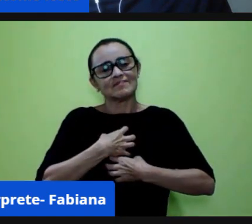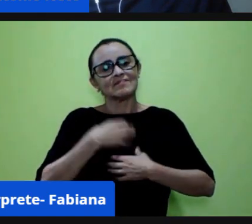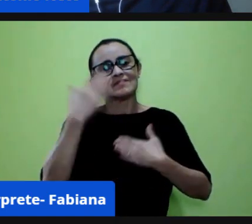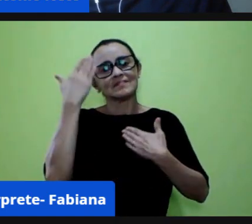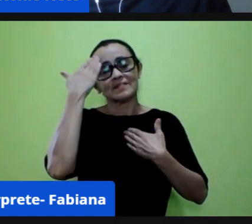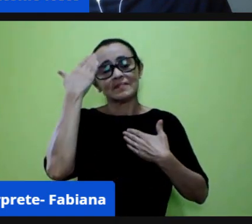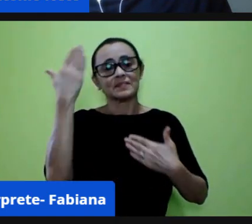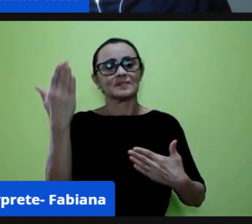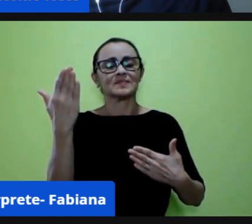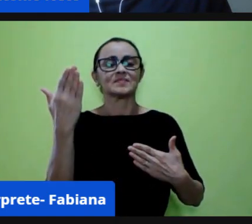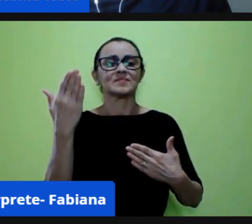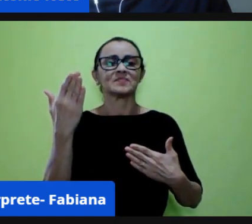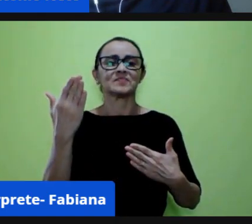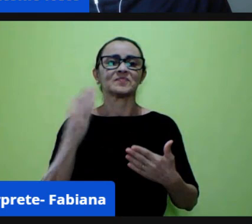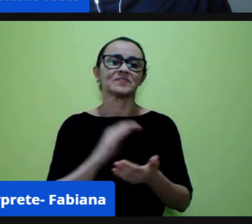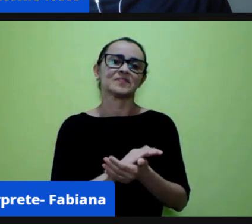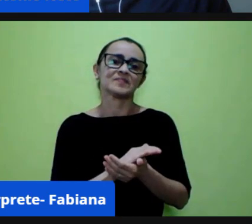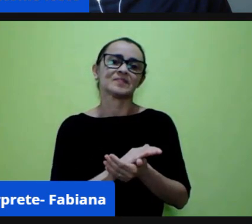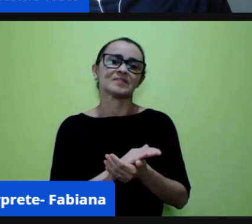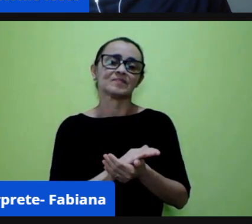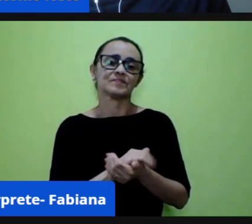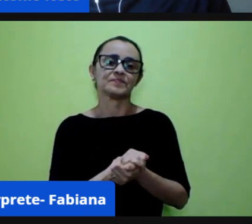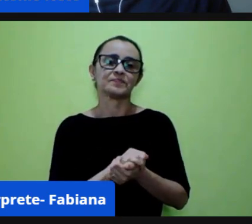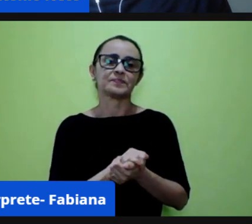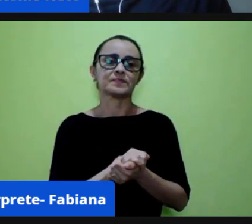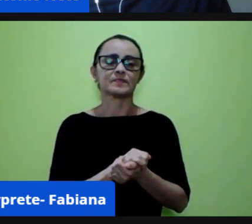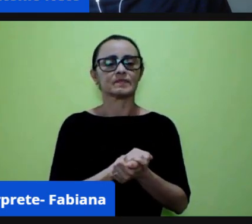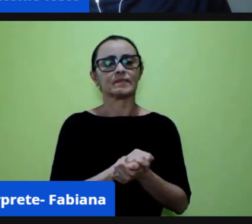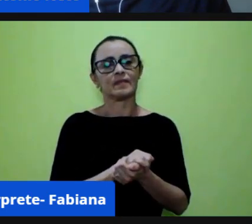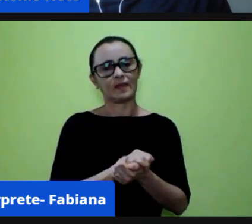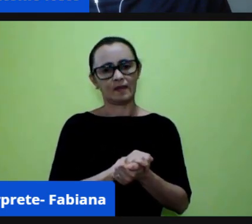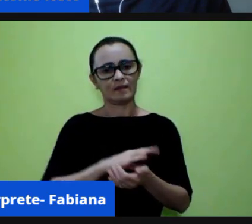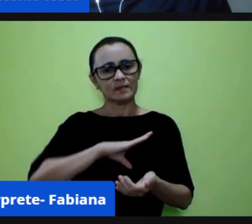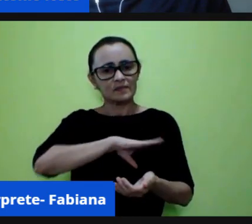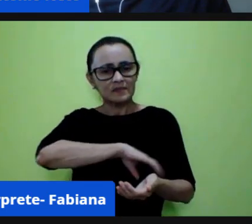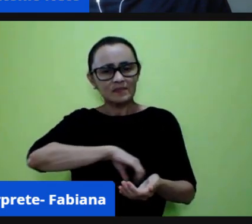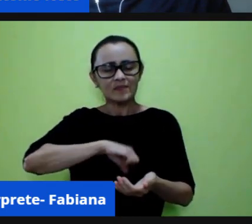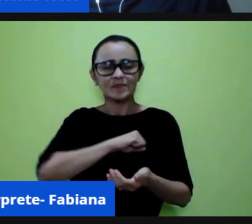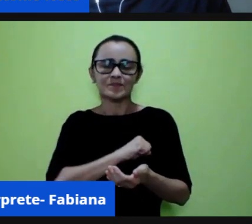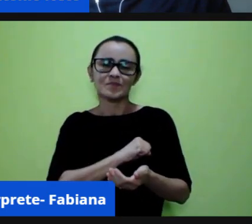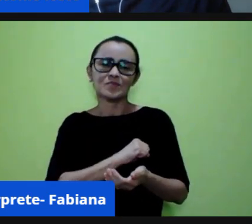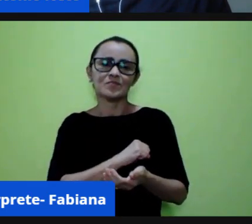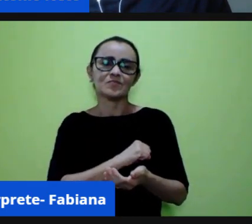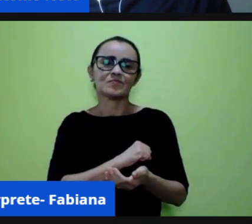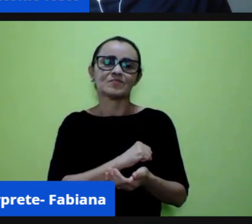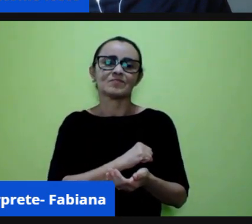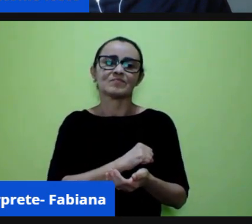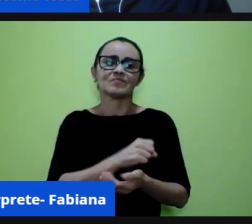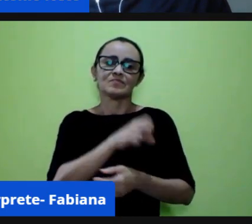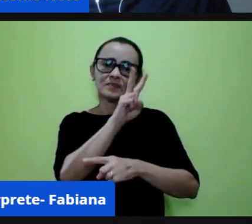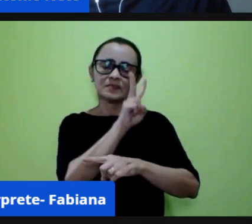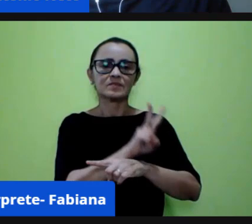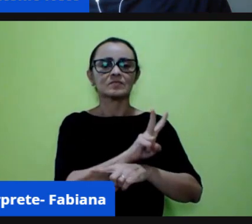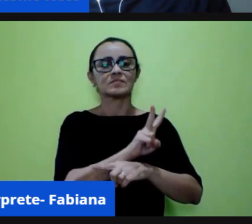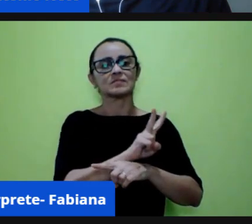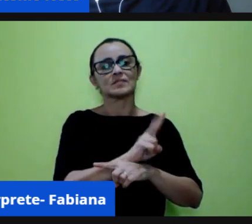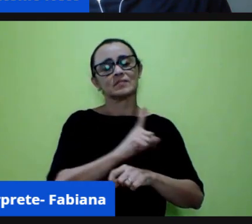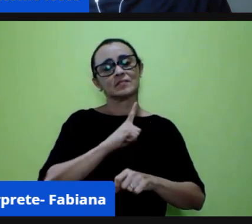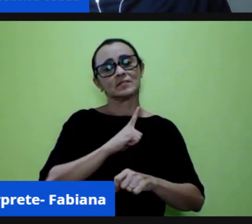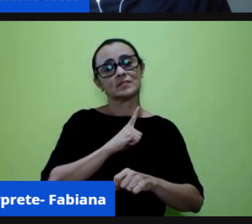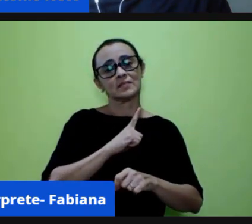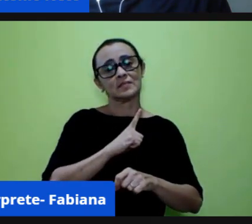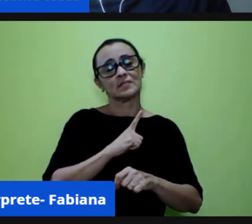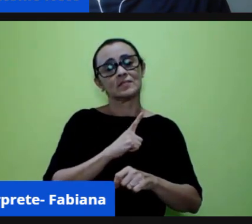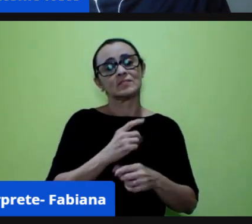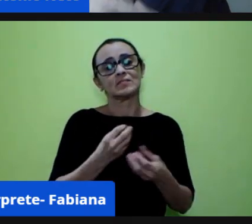e acho que esse amor que esse amor e esse cuidado que nós temos que ter sempre enquanto formadores